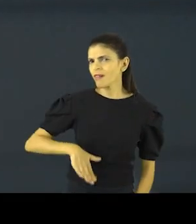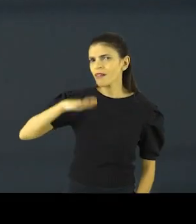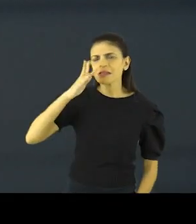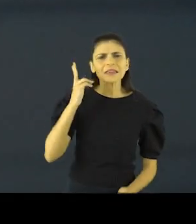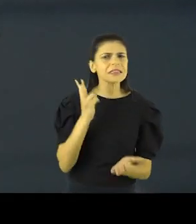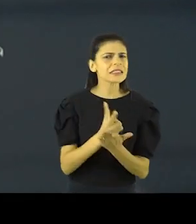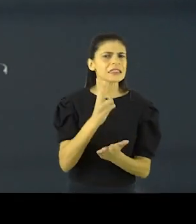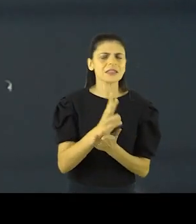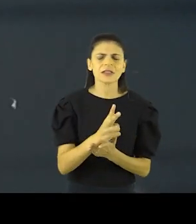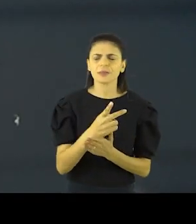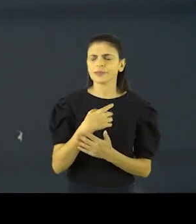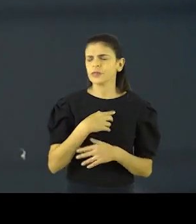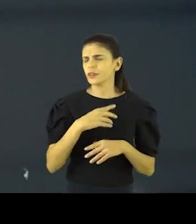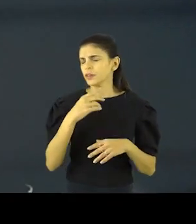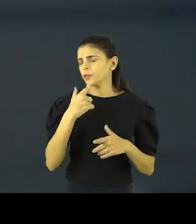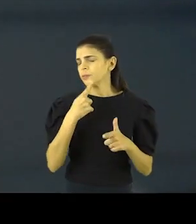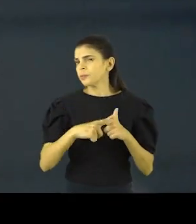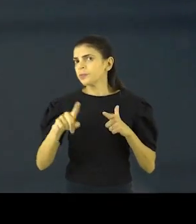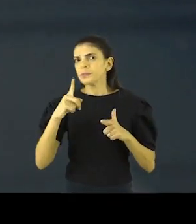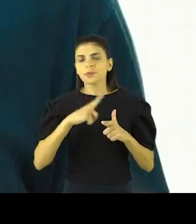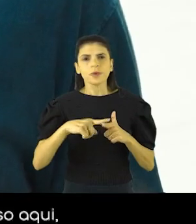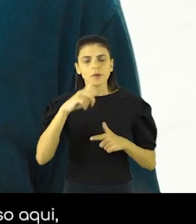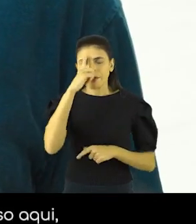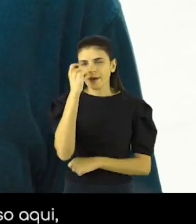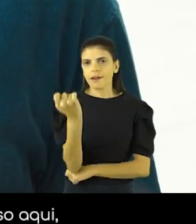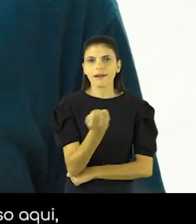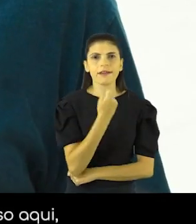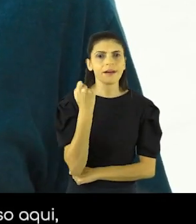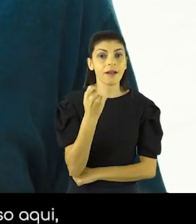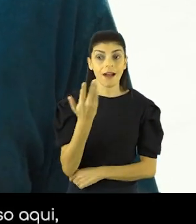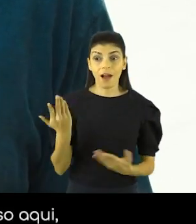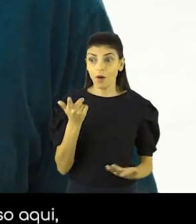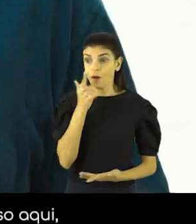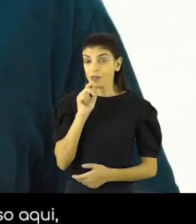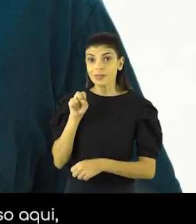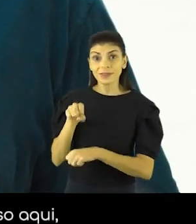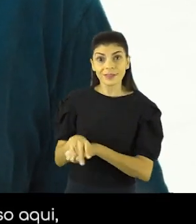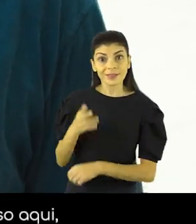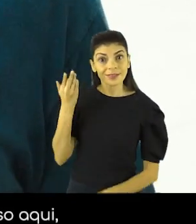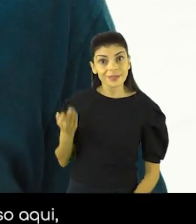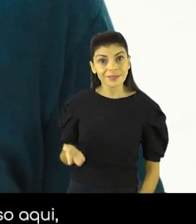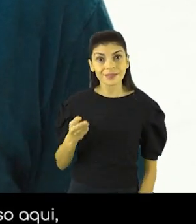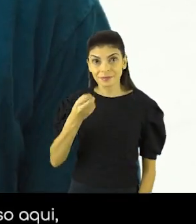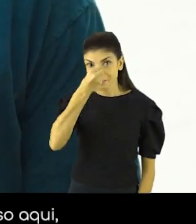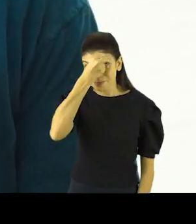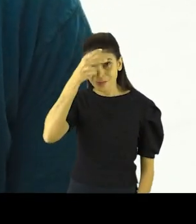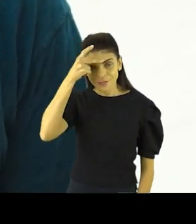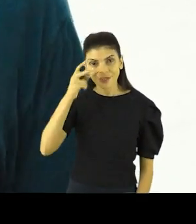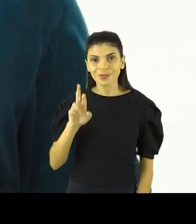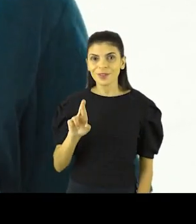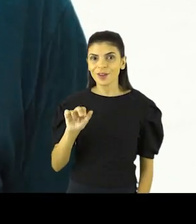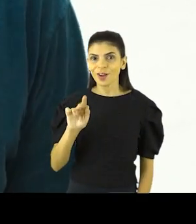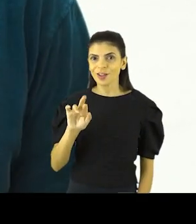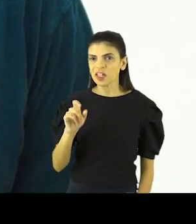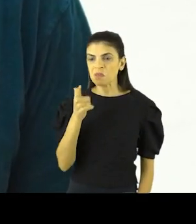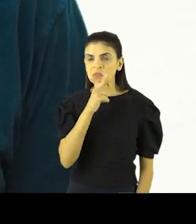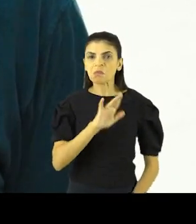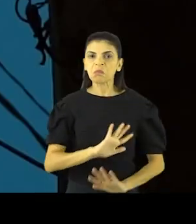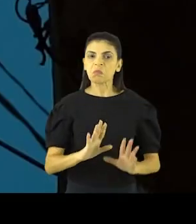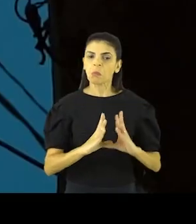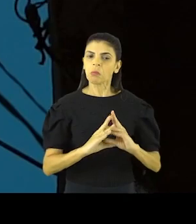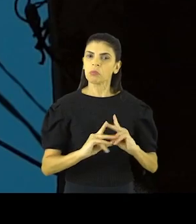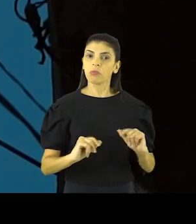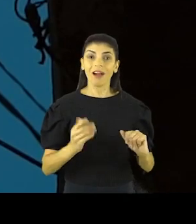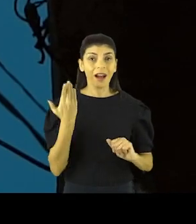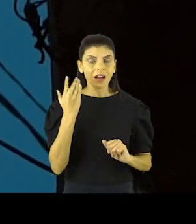Isso aqui sempre foi esse rio e sempre deu dor de cabeça. Depois que a gente tivemos o prefeito Rogério agora, que ele começou a fazer isso aqui, nunca mais tivemos esses problemas.